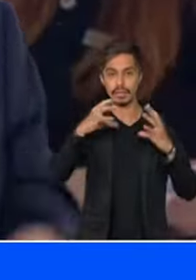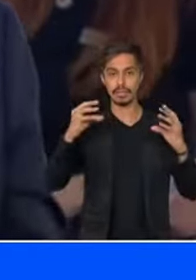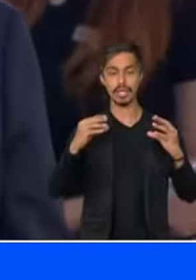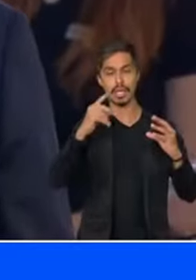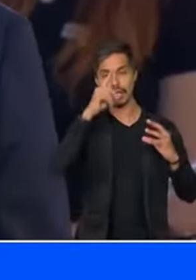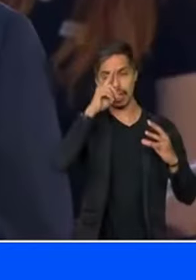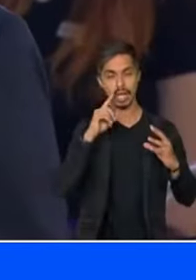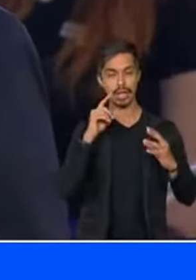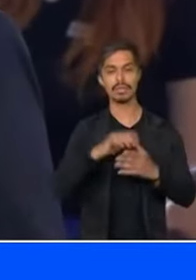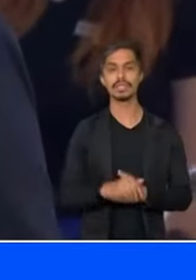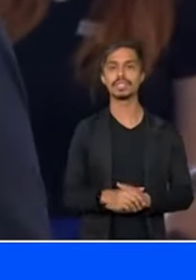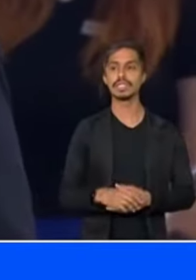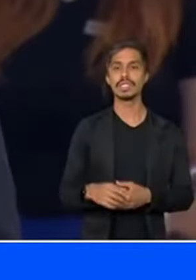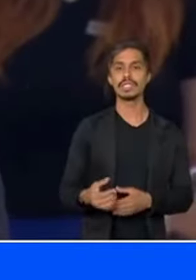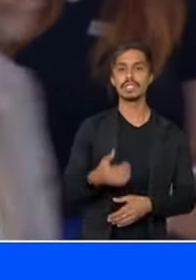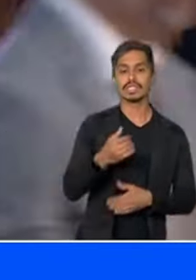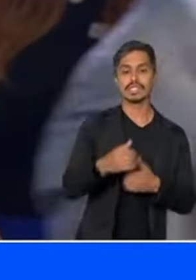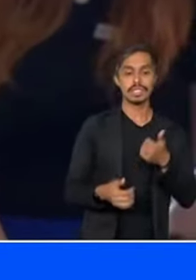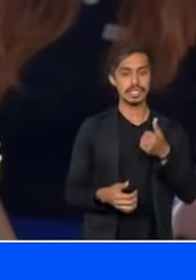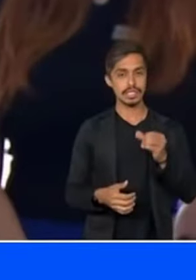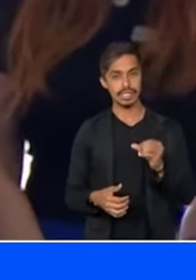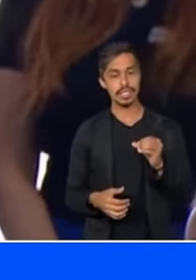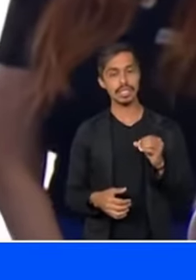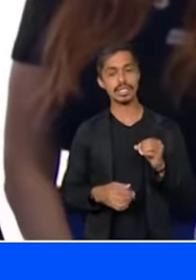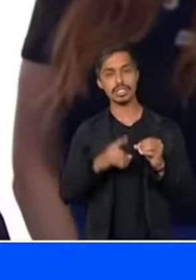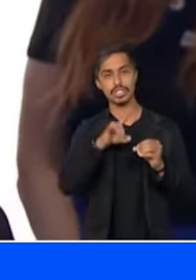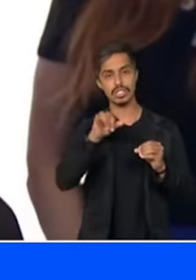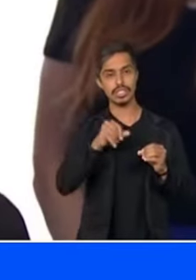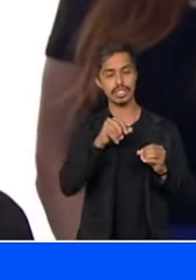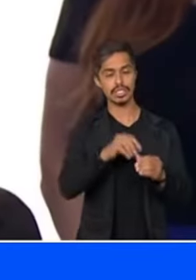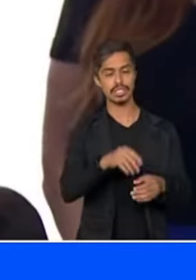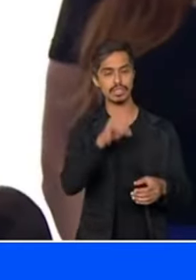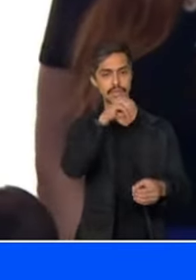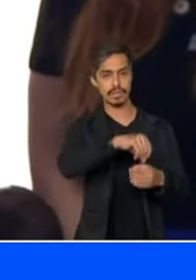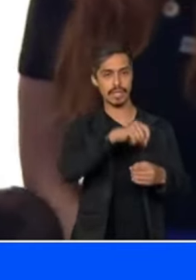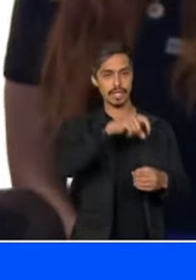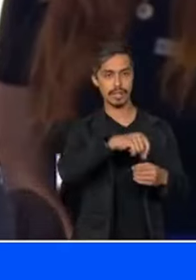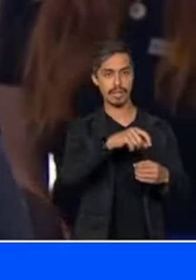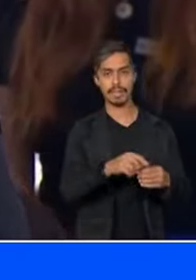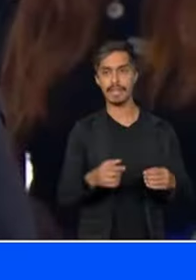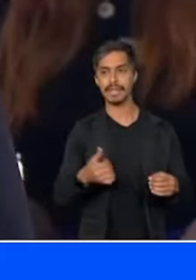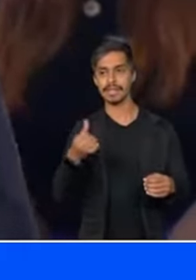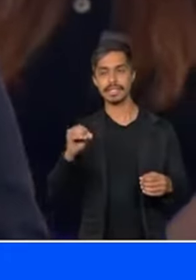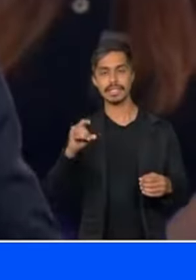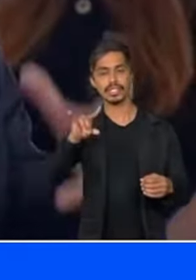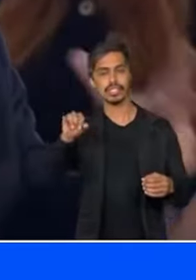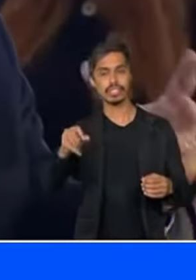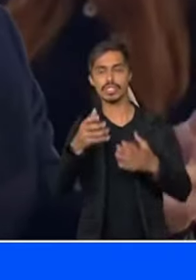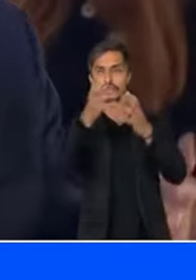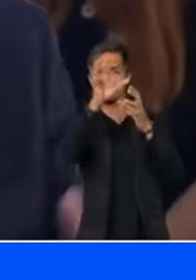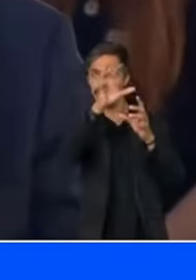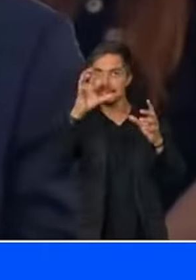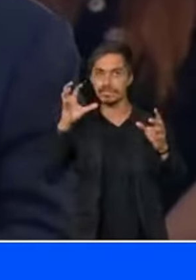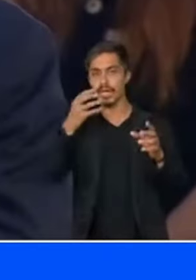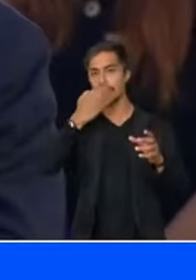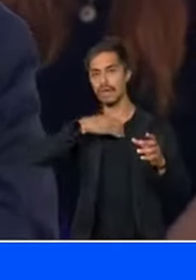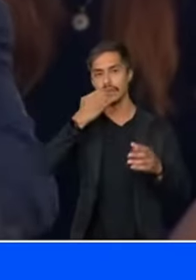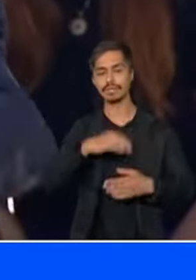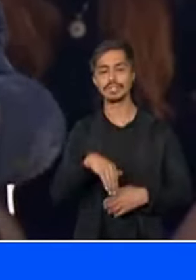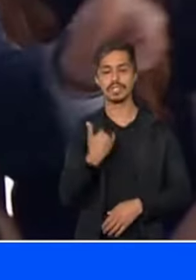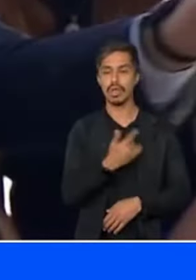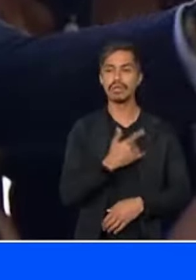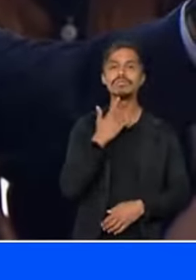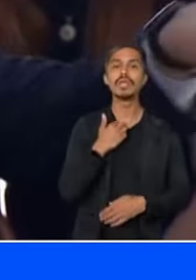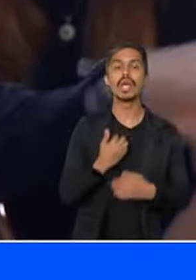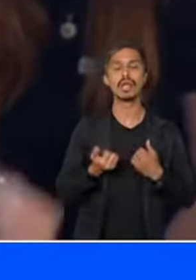60 dias se colhe 8 mil hectares Ela emprega 8 mil pessoas Então se a gente quer dar emprego